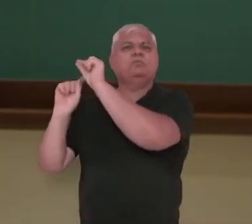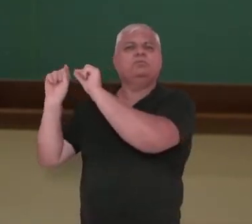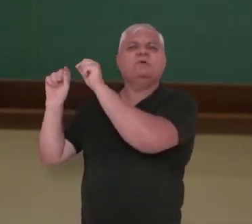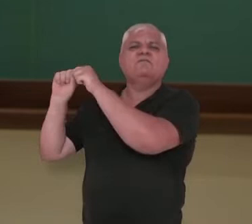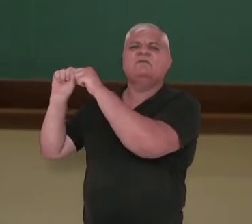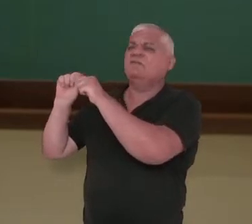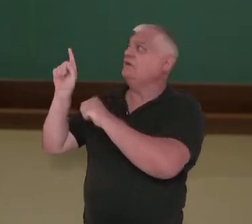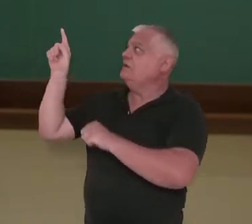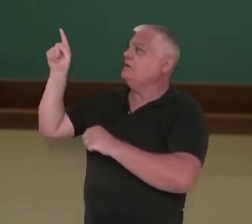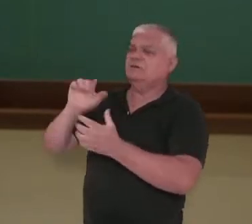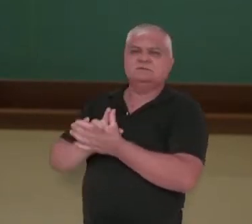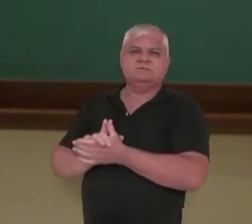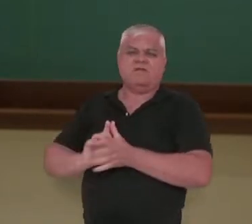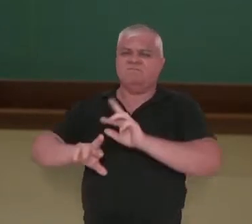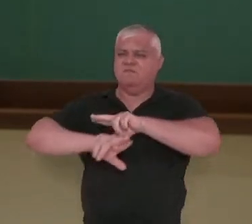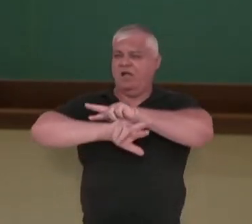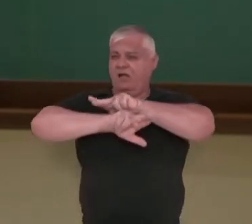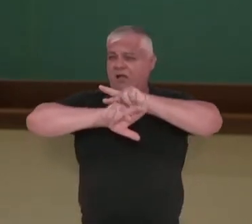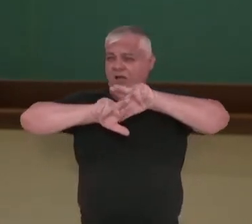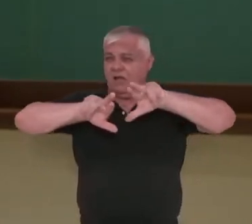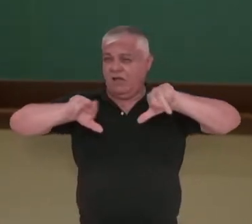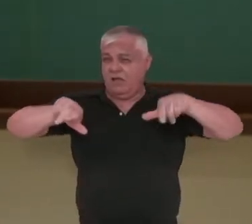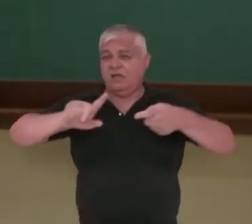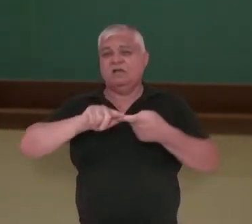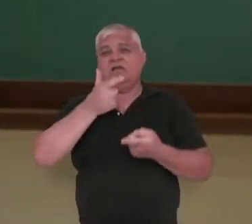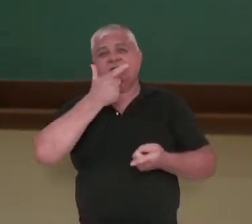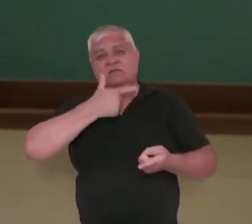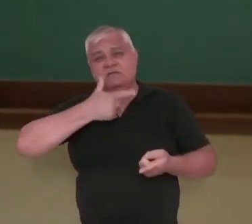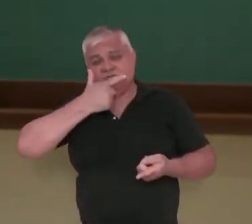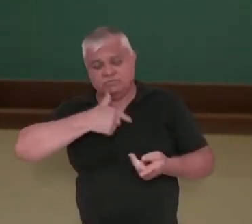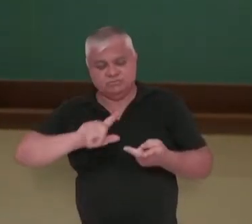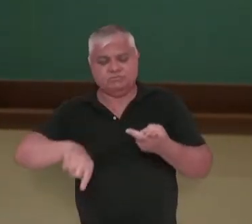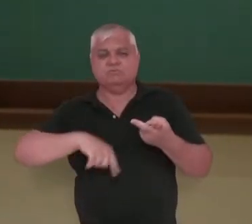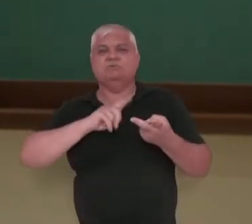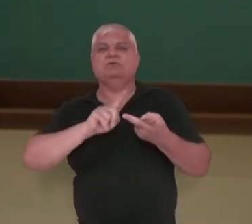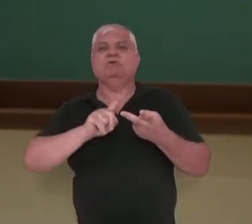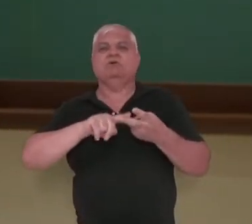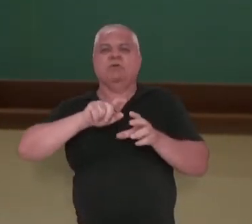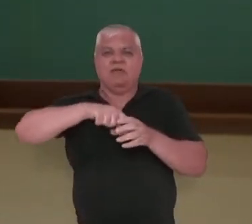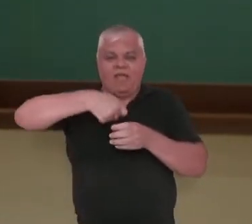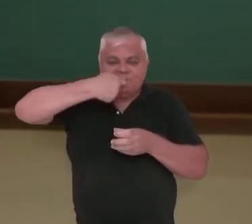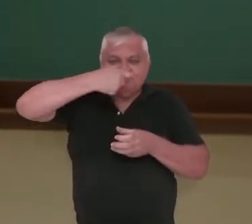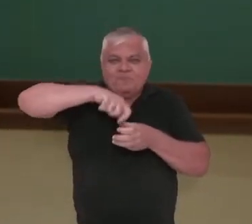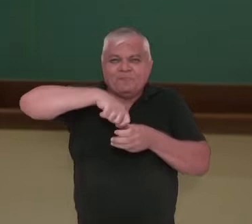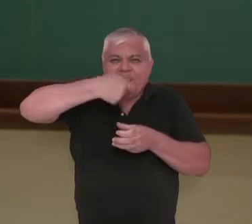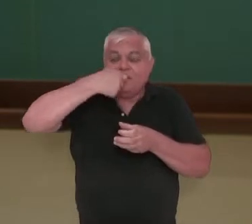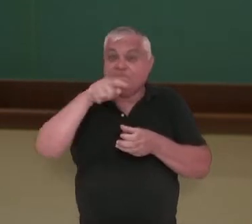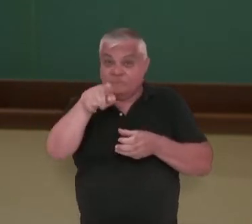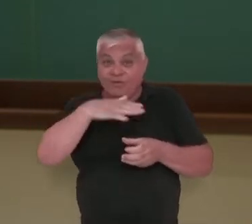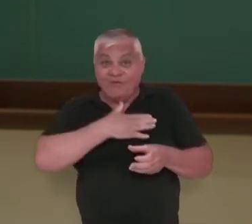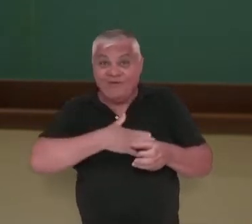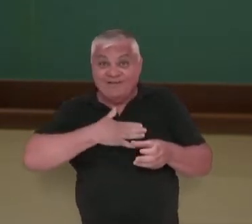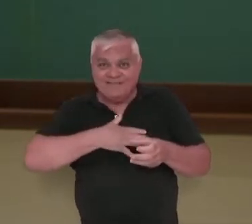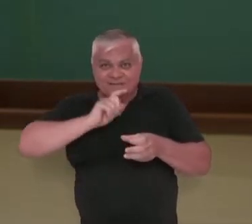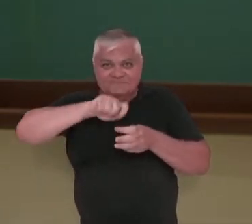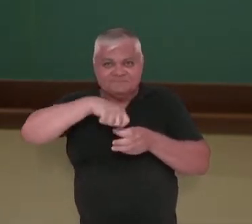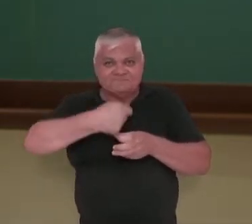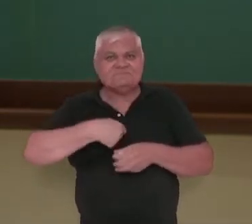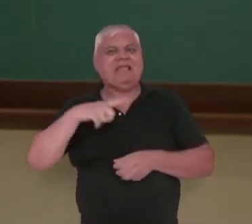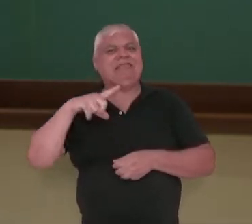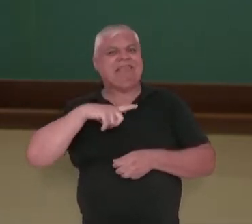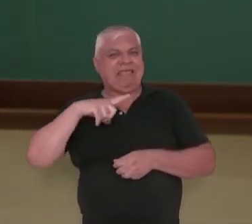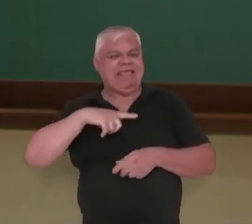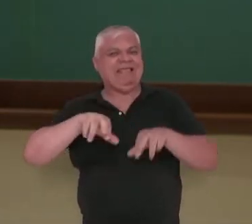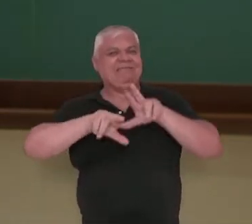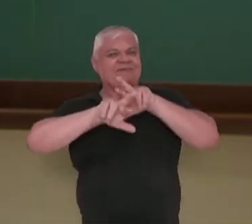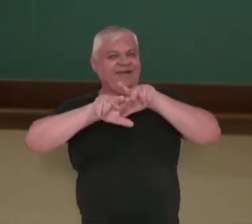aí, professora? Um montão de coisa, queijos e iogurtes. Você gosta de iogurte? Pois é, existem